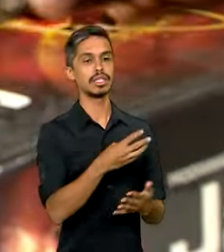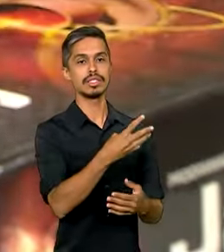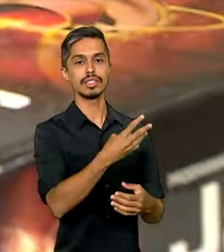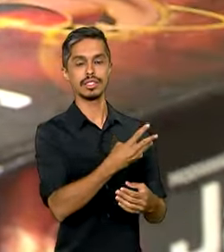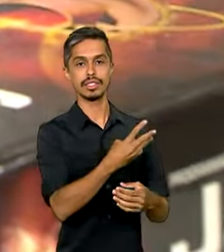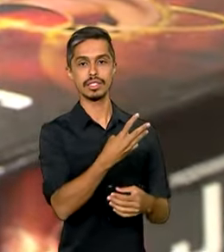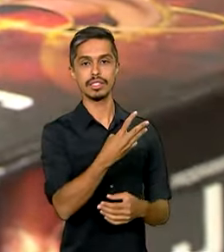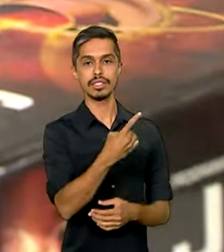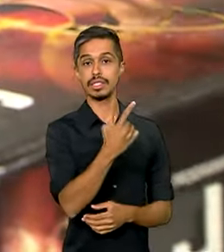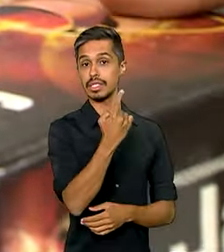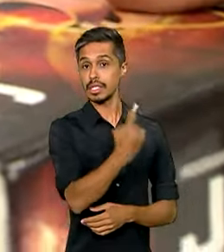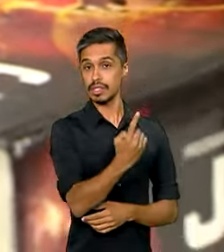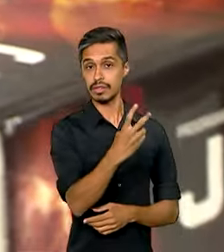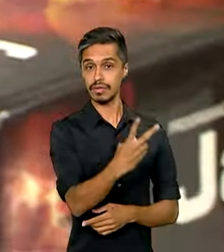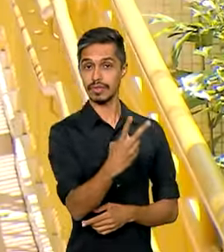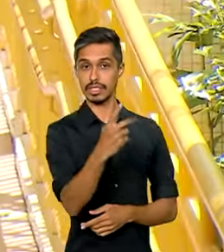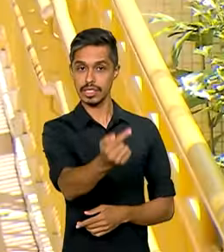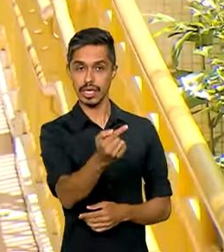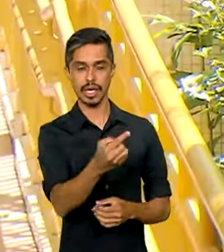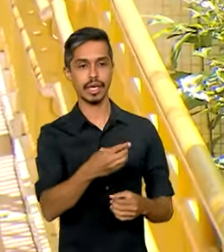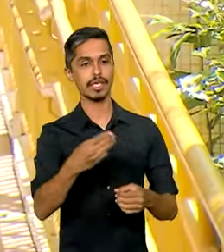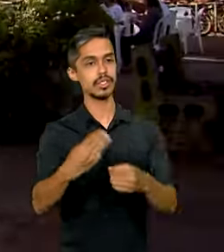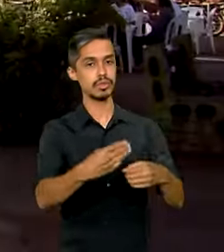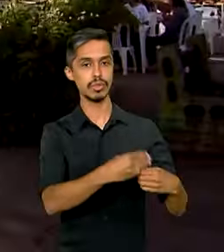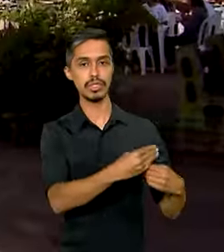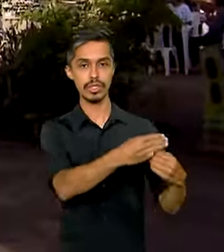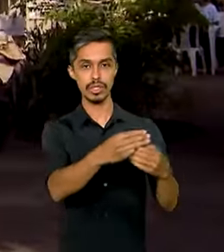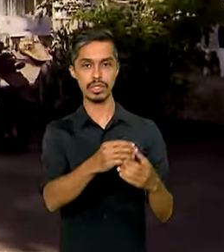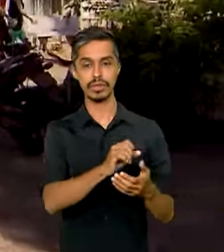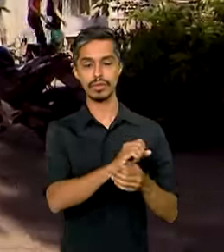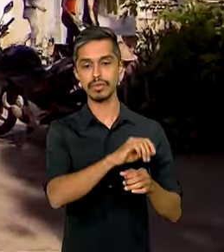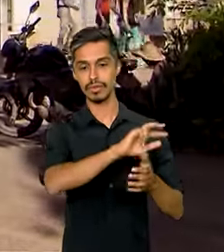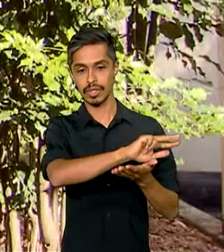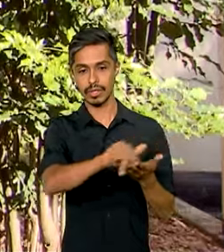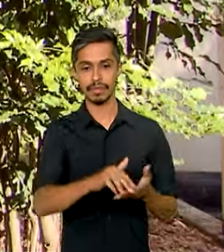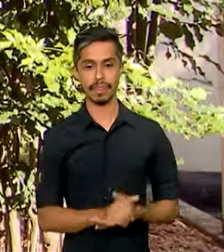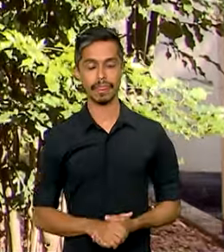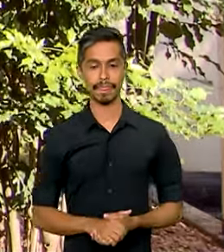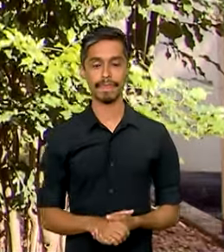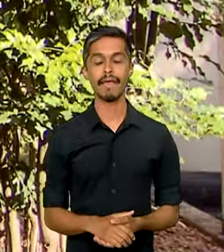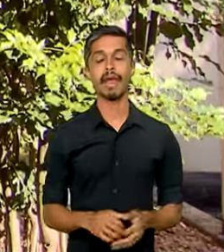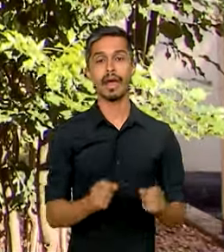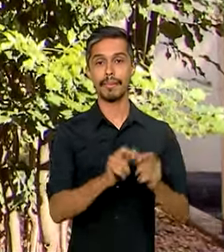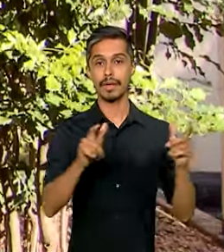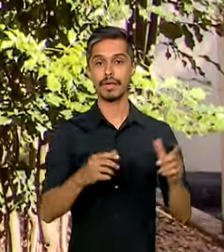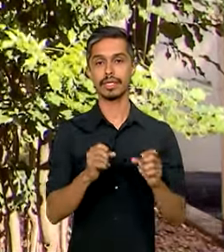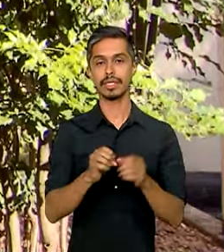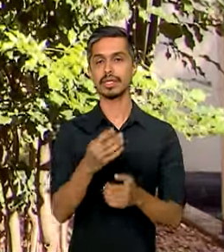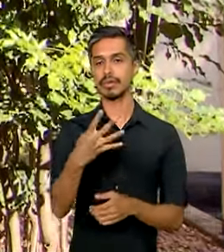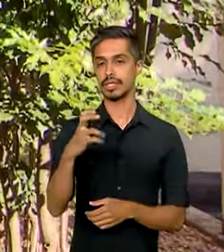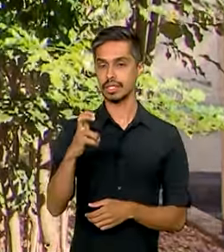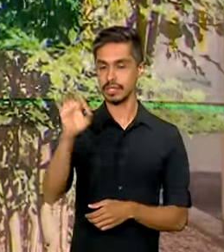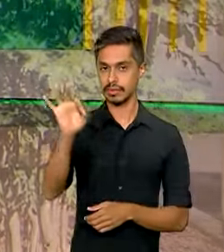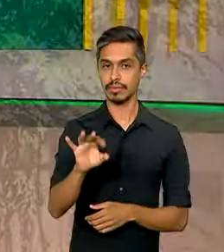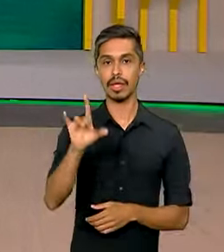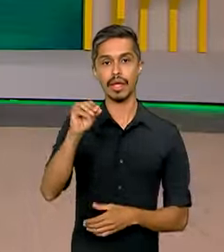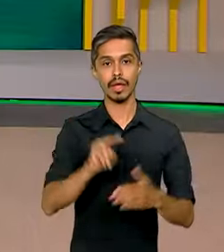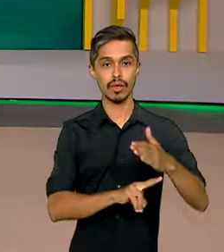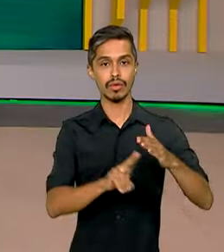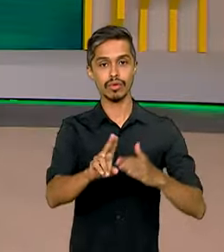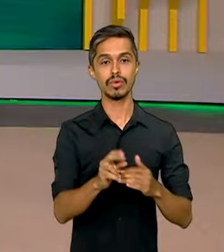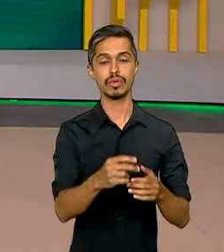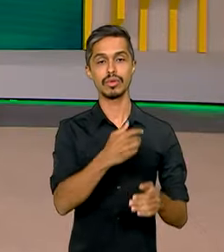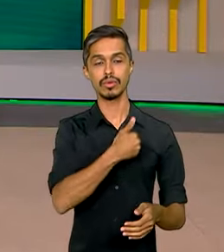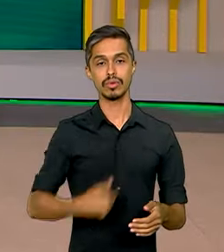instituições públicas de educação superior. A maioria das vagas, 45%, está nas universidades